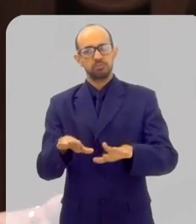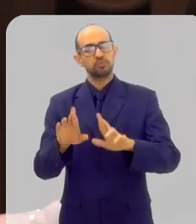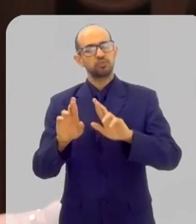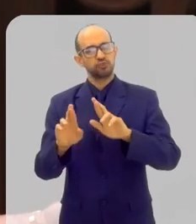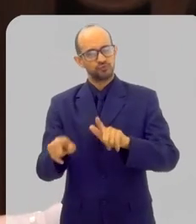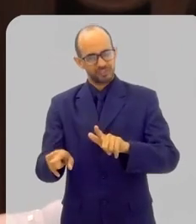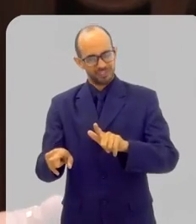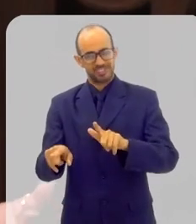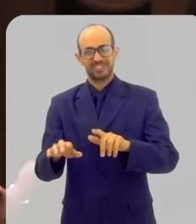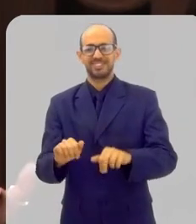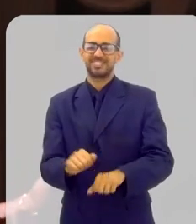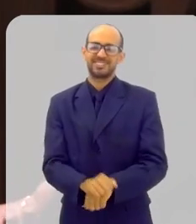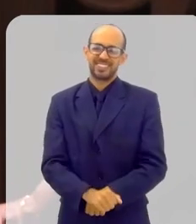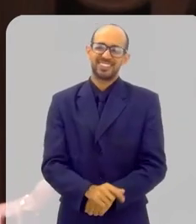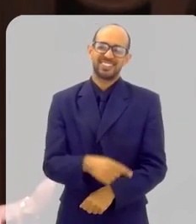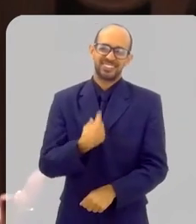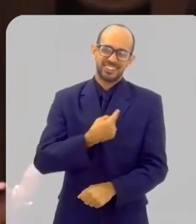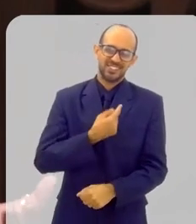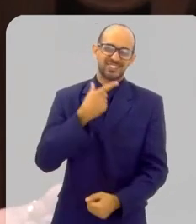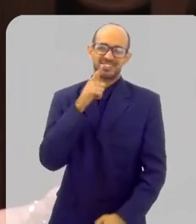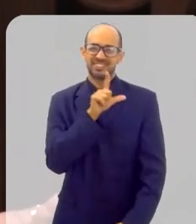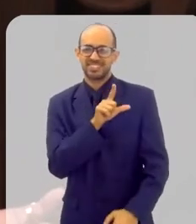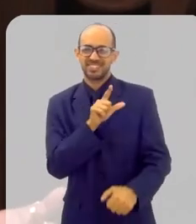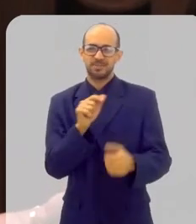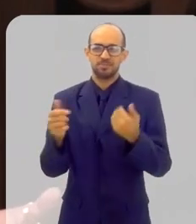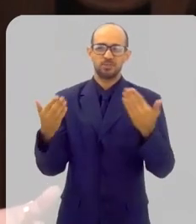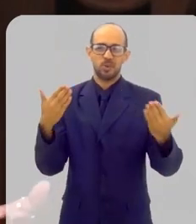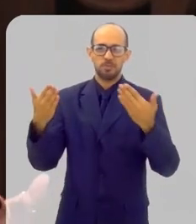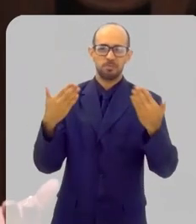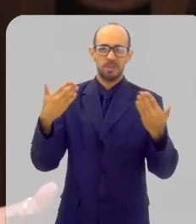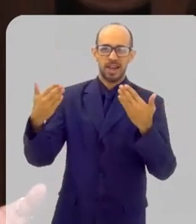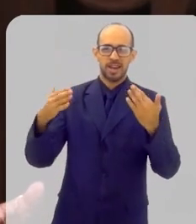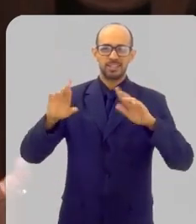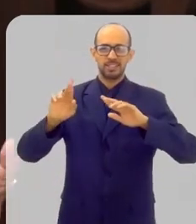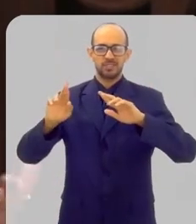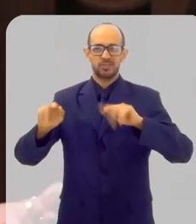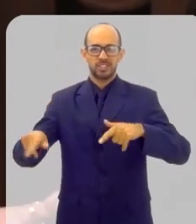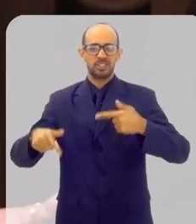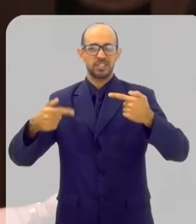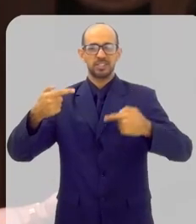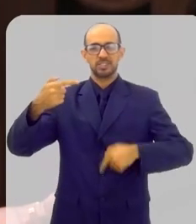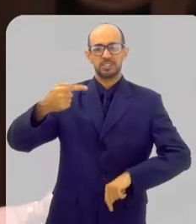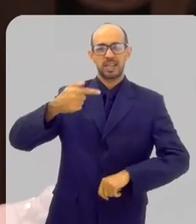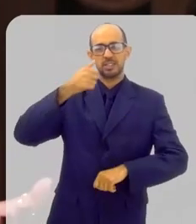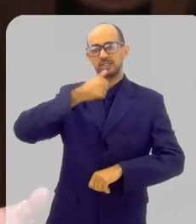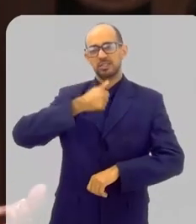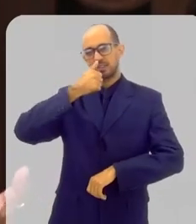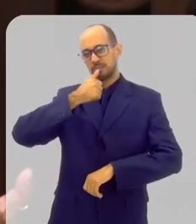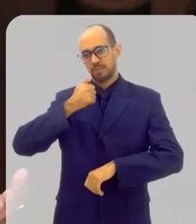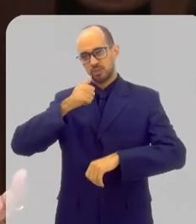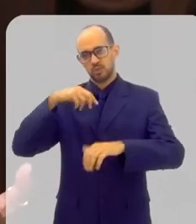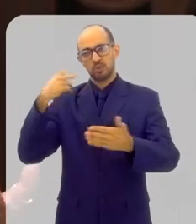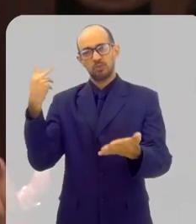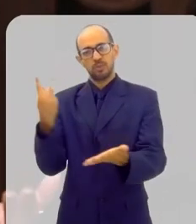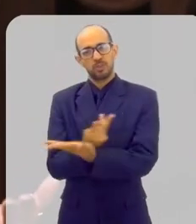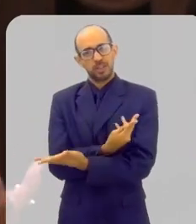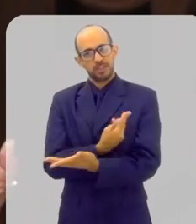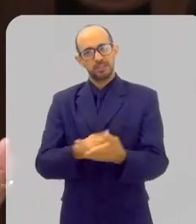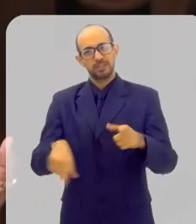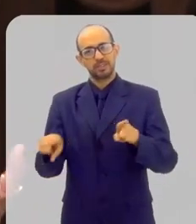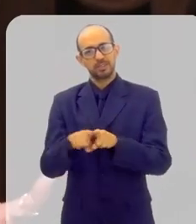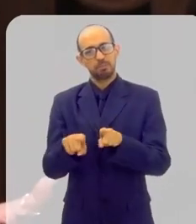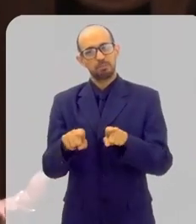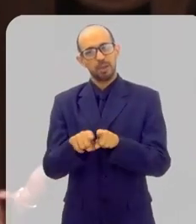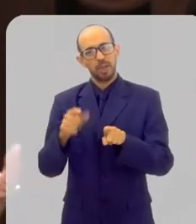tem as suas diferenças. E hoje, nós conseguimos colocar a diferença desses sete sacramentos, como acontece de